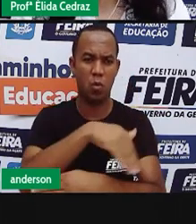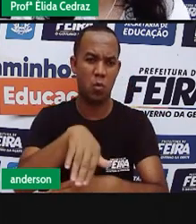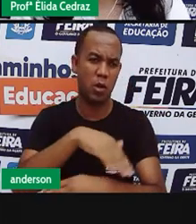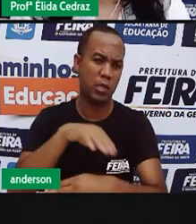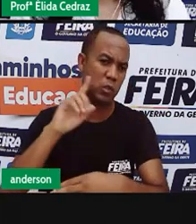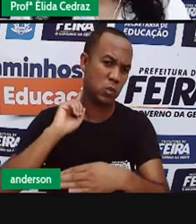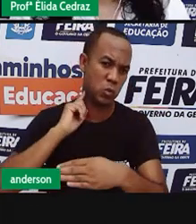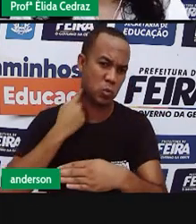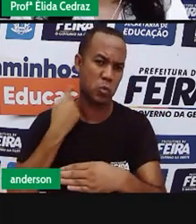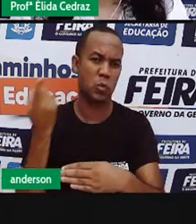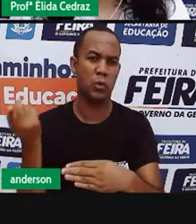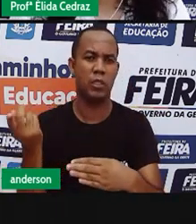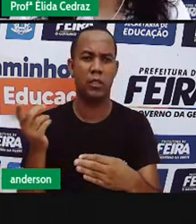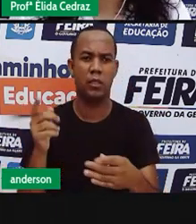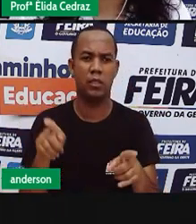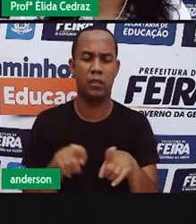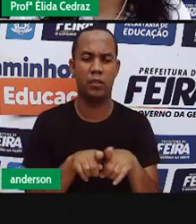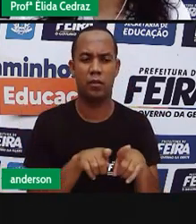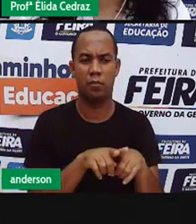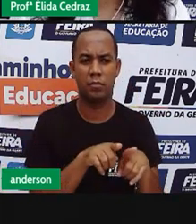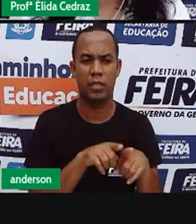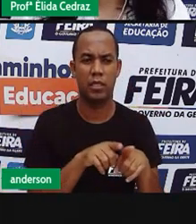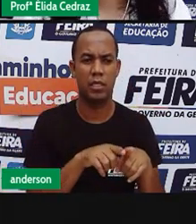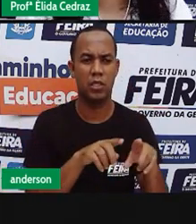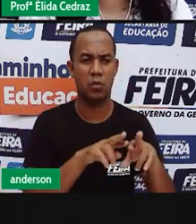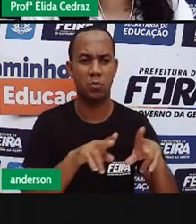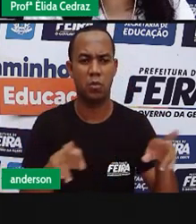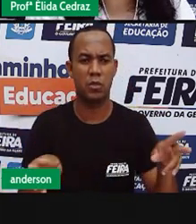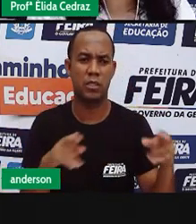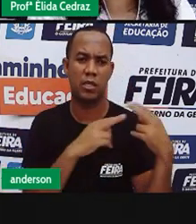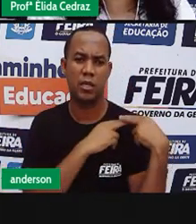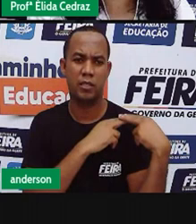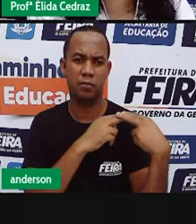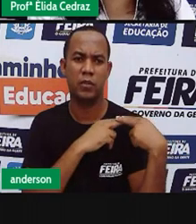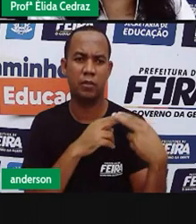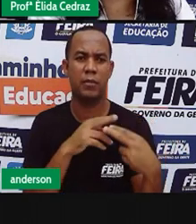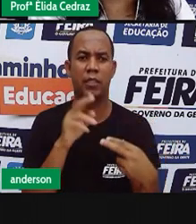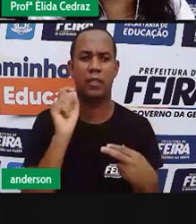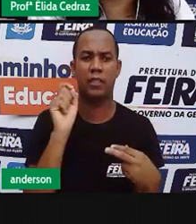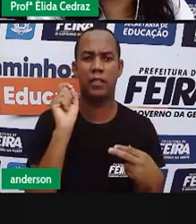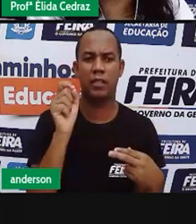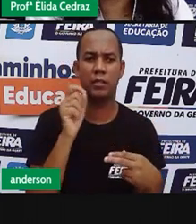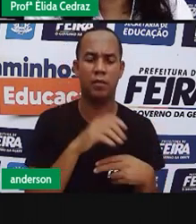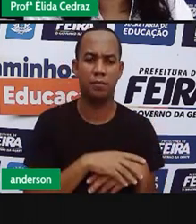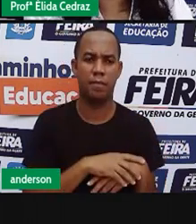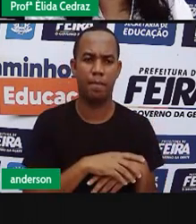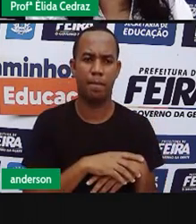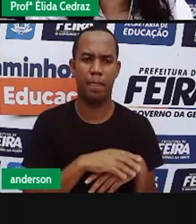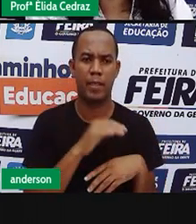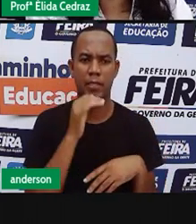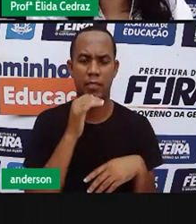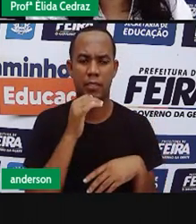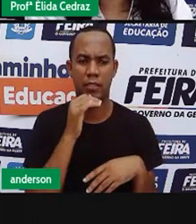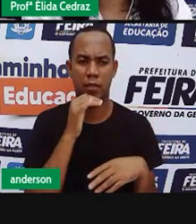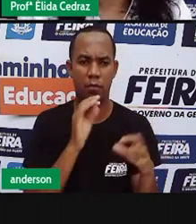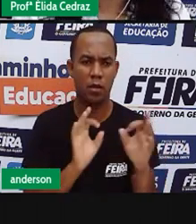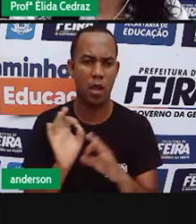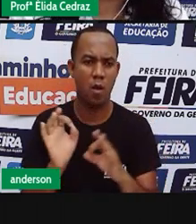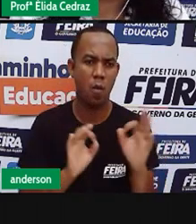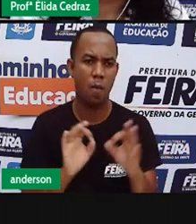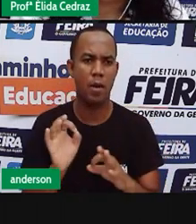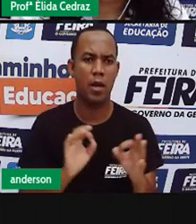faltando sinal de trânsito, todas essas coisas, é responsabilidade do poder público colocar, arrumar.